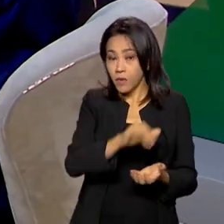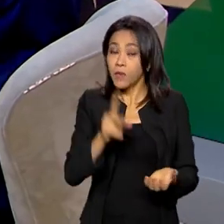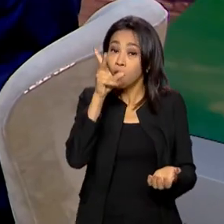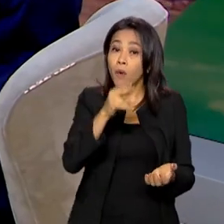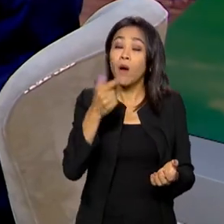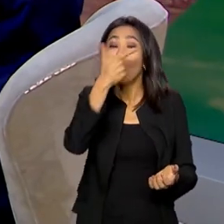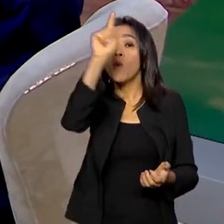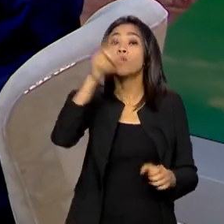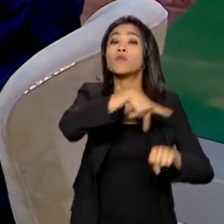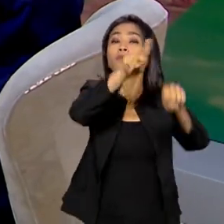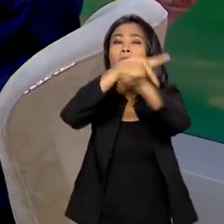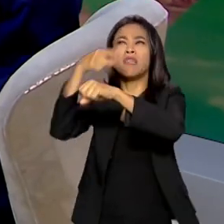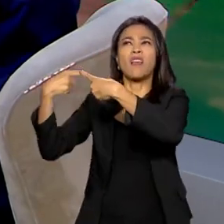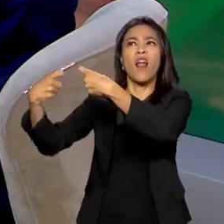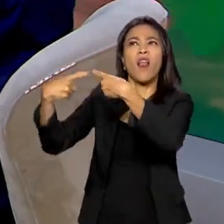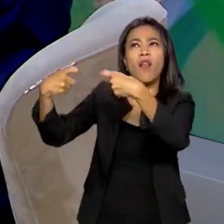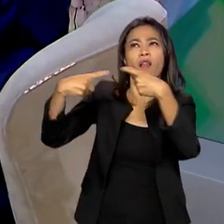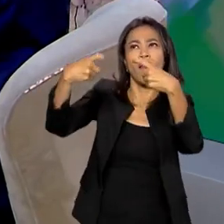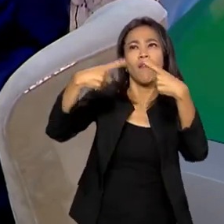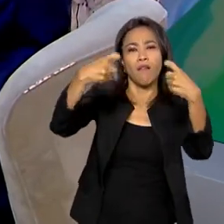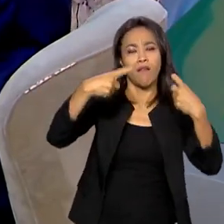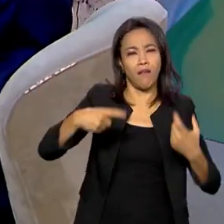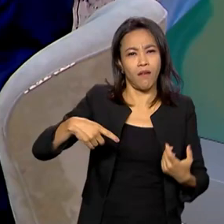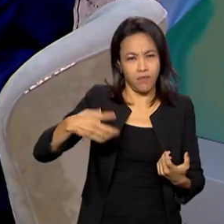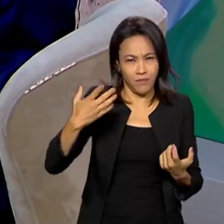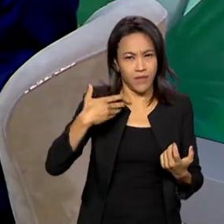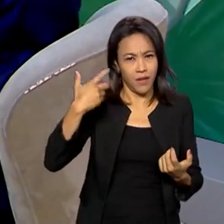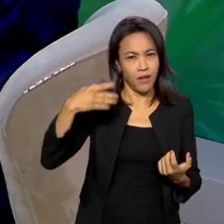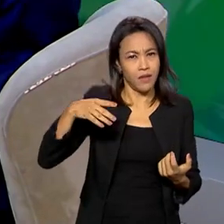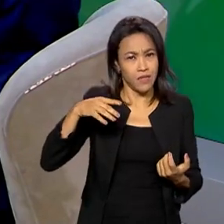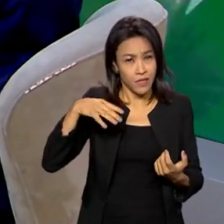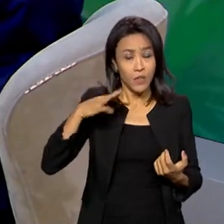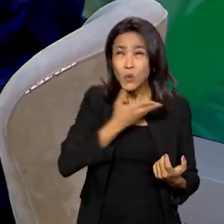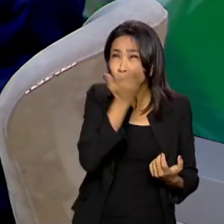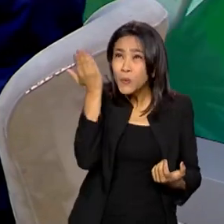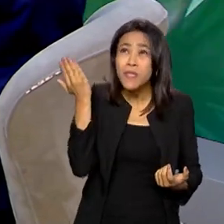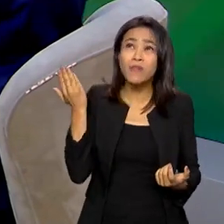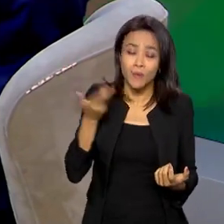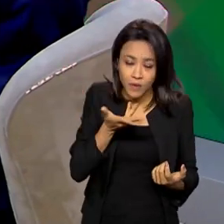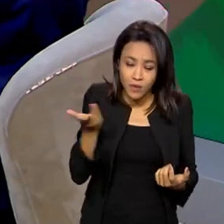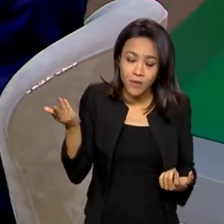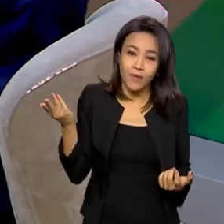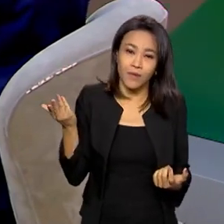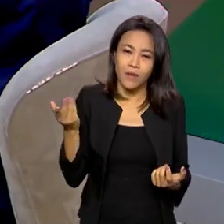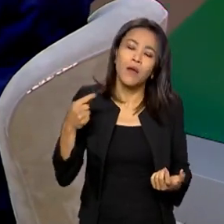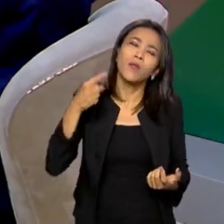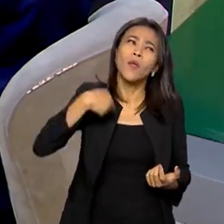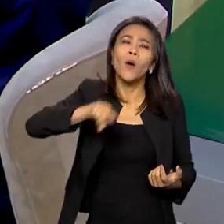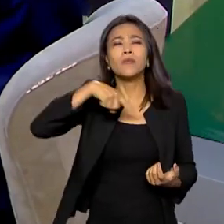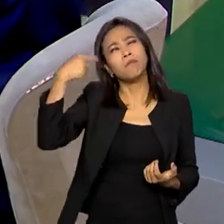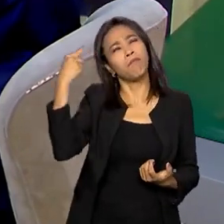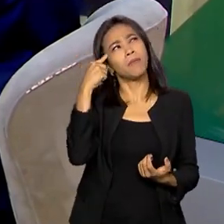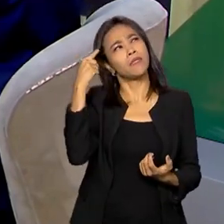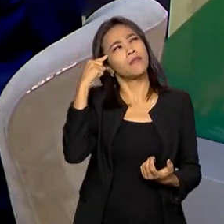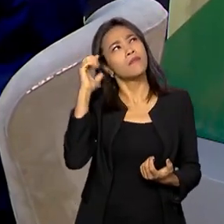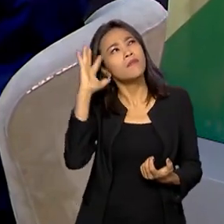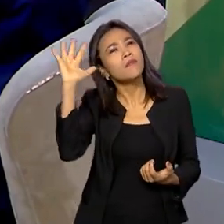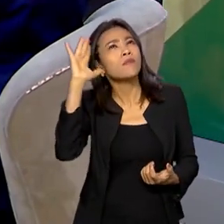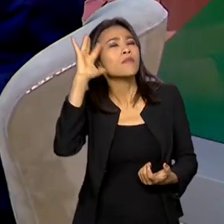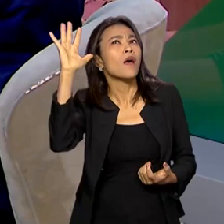conflito, o uso militar em guerras. Será que tudo isso, secretário, é certo a gente pensar que tudo isso